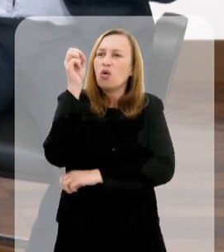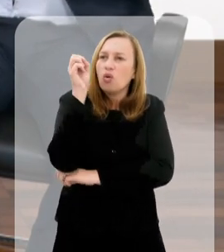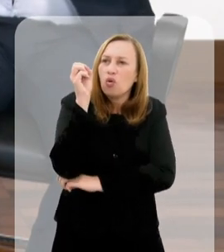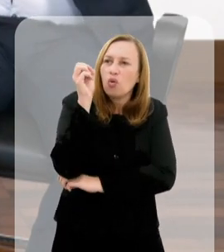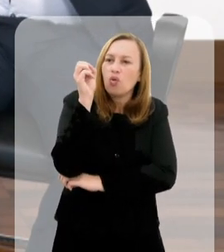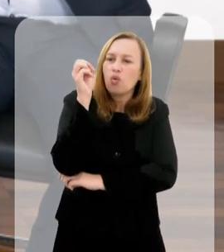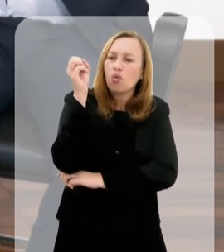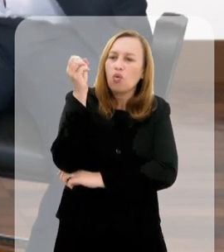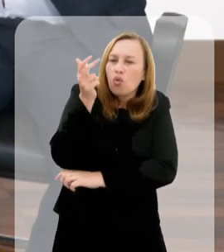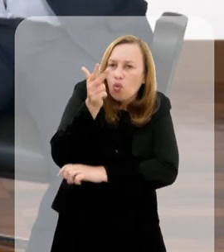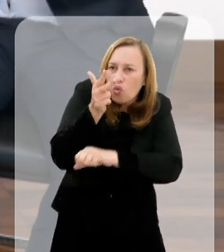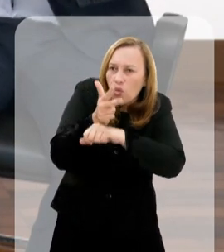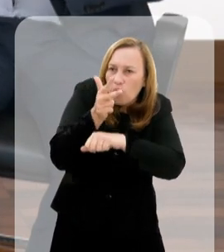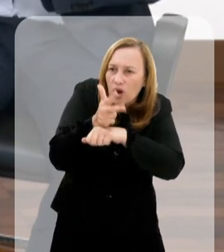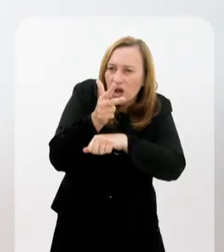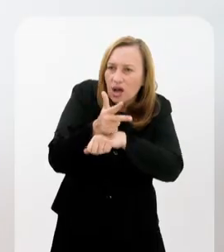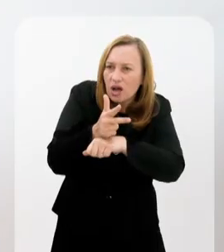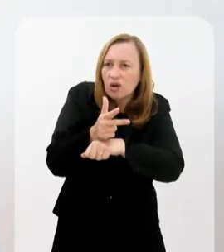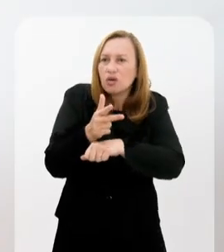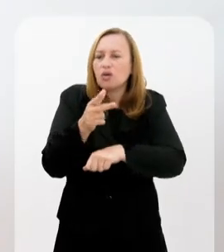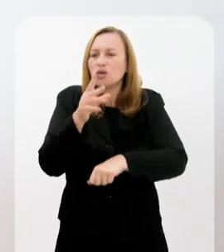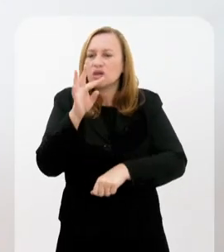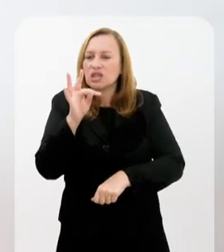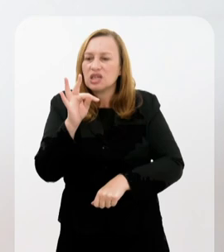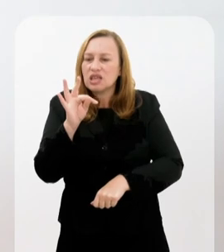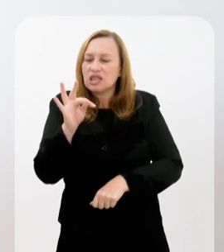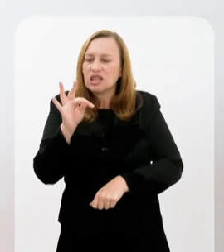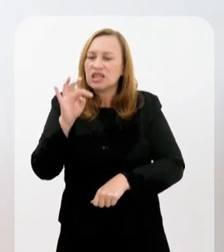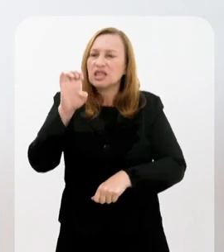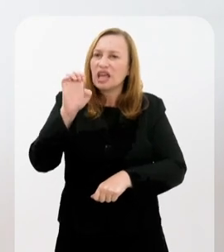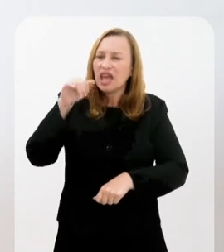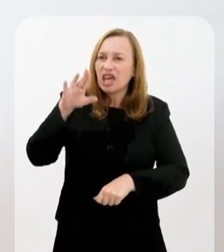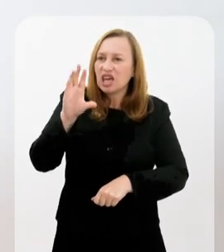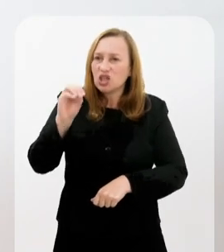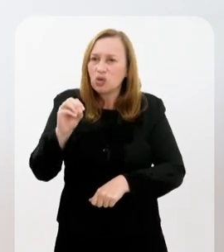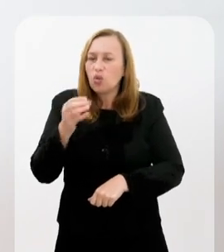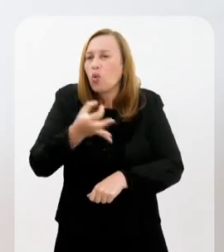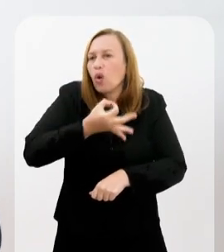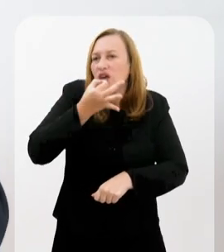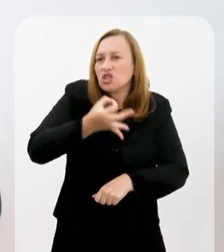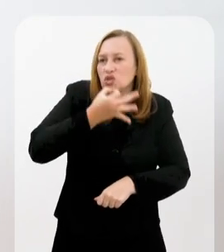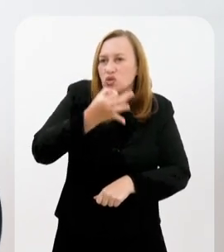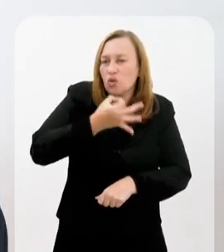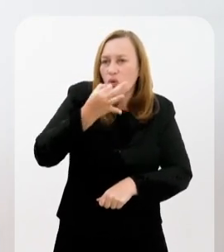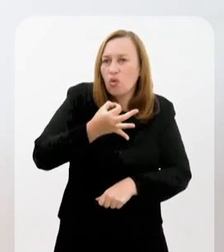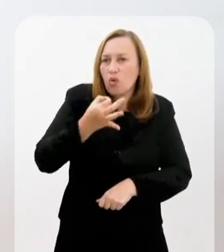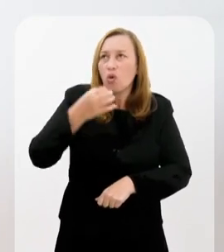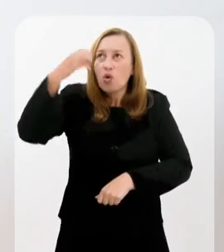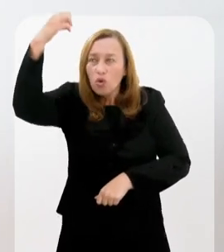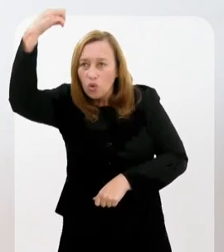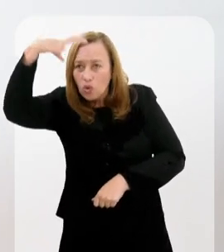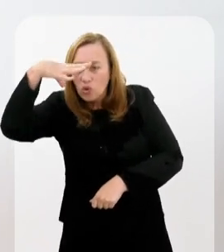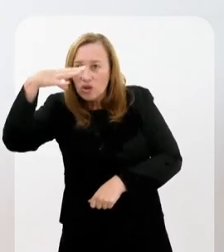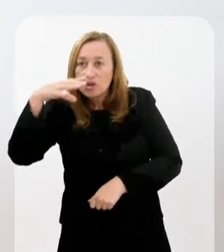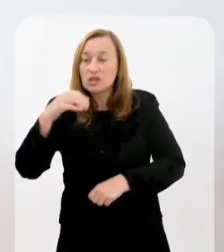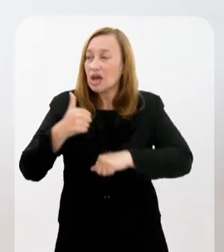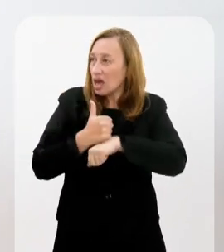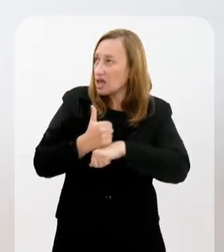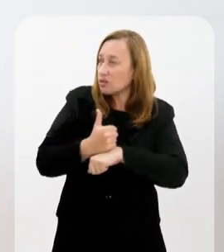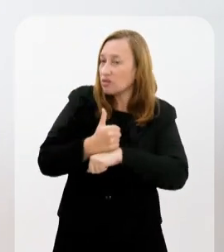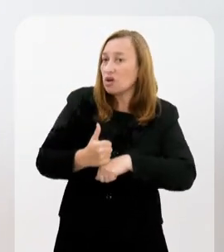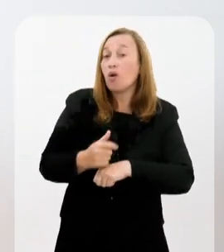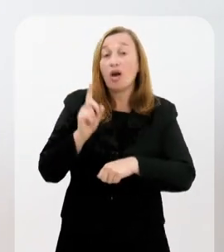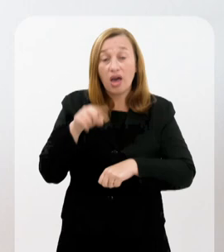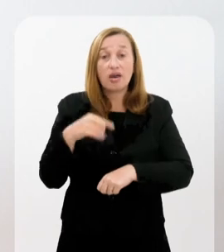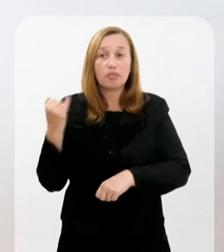iluminador, o câmera, o técnico em som, em áudio e luz, eu acho que esse profissional, ele tem